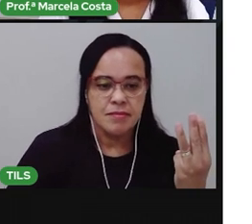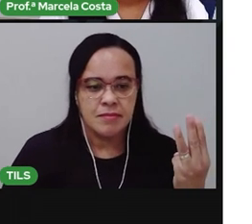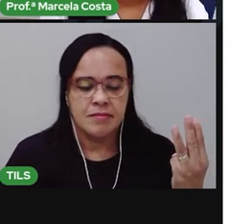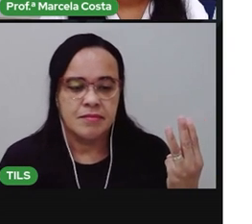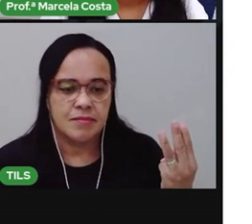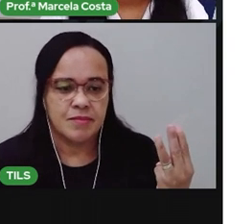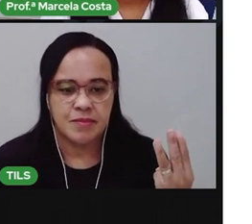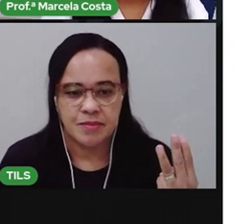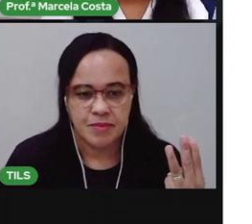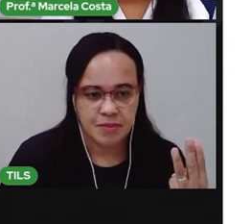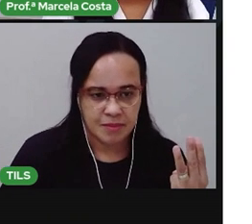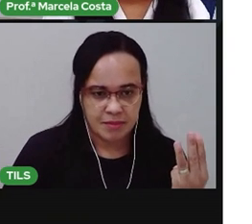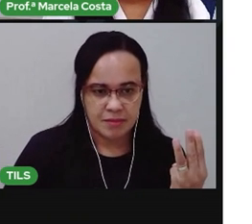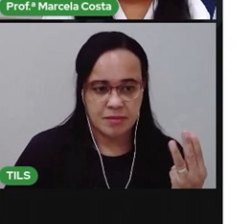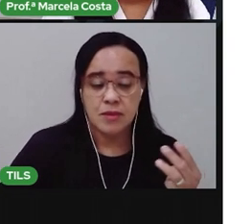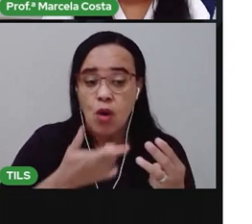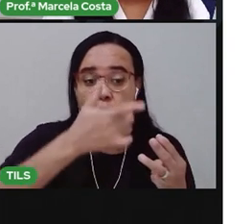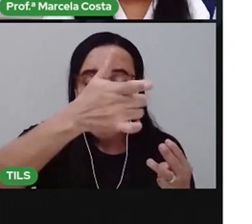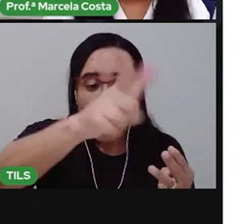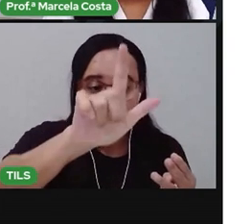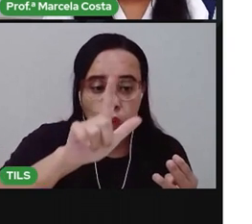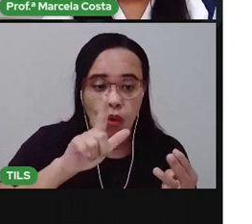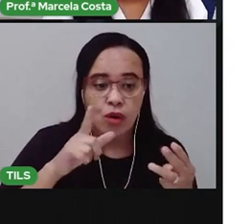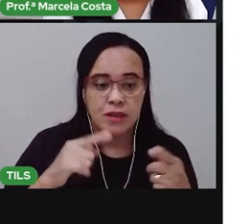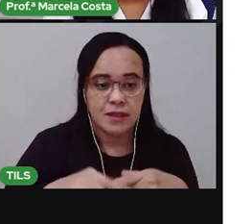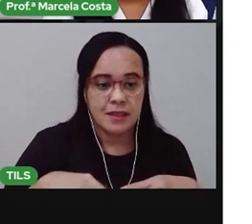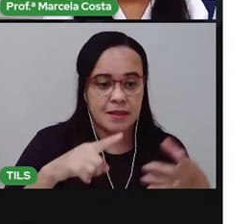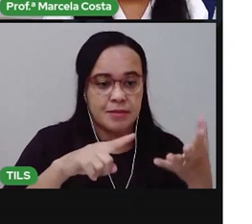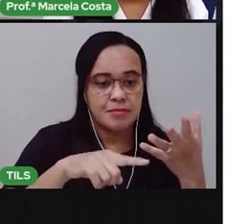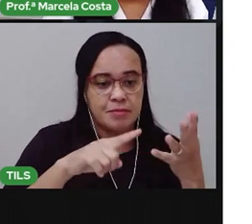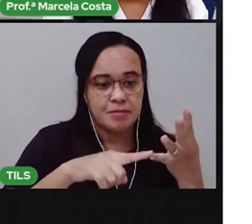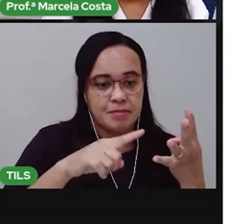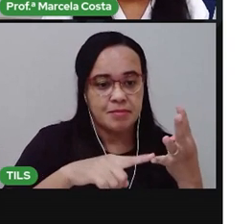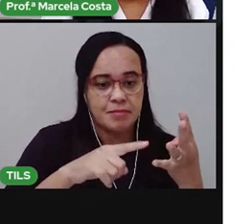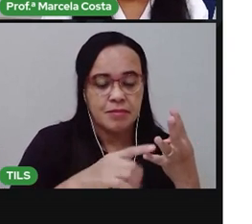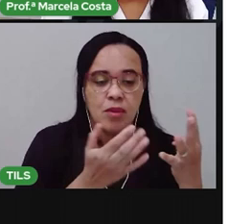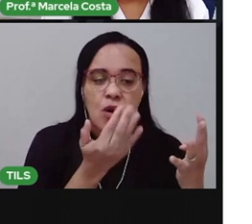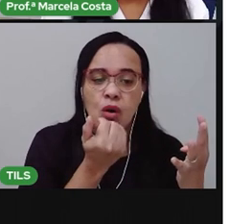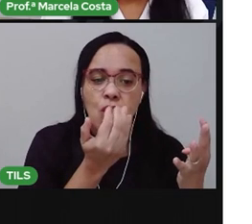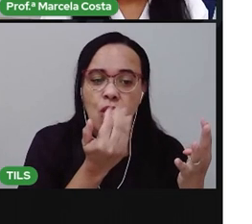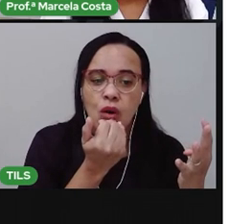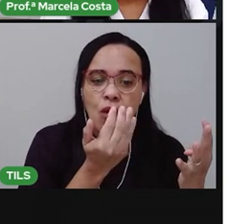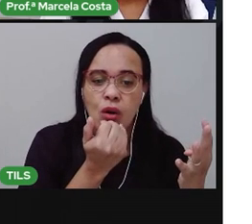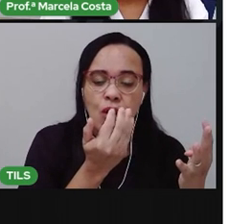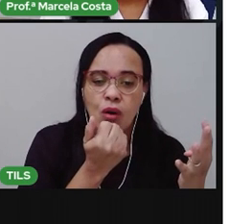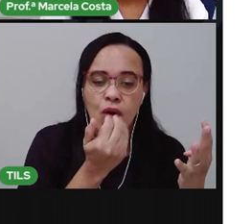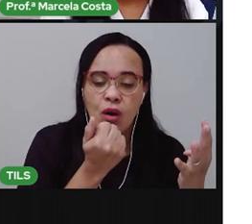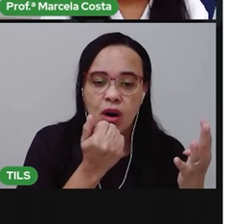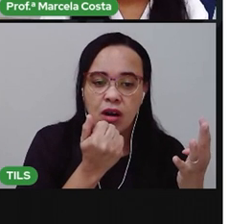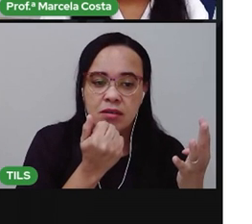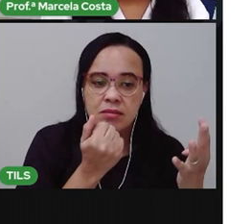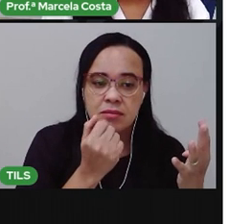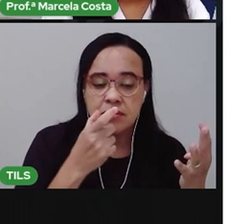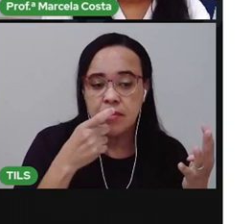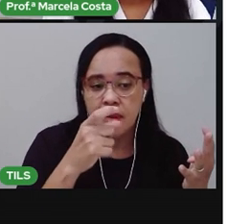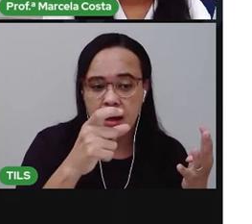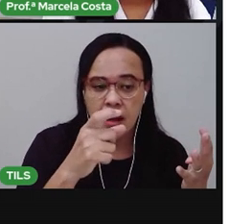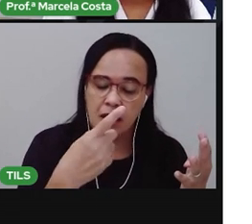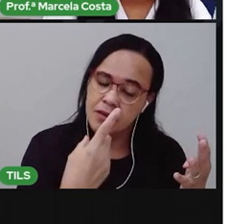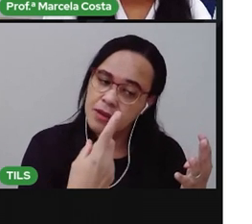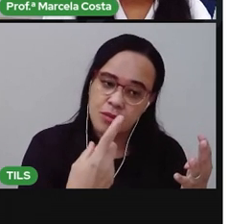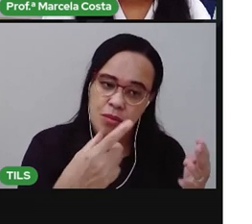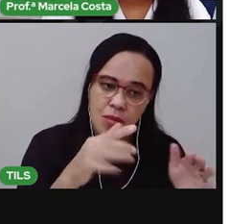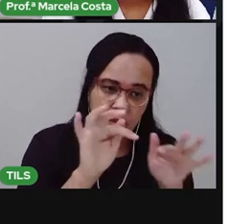Olha a outra ação. Comer. Então, aqui a gente só tem uma palavra. Não tem uma